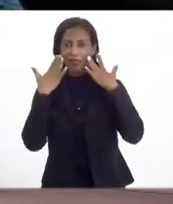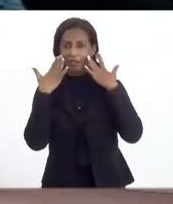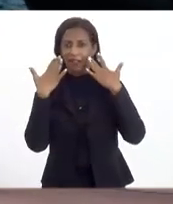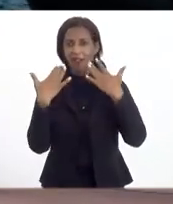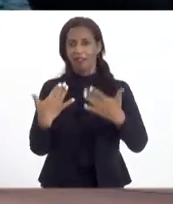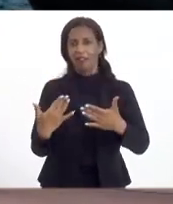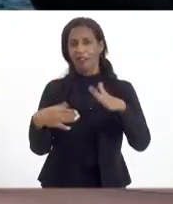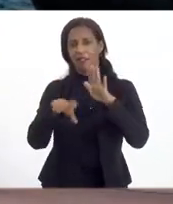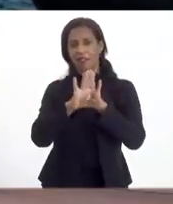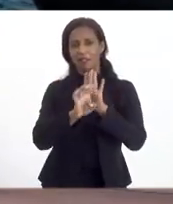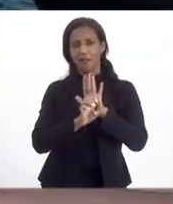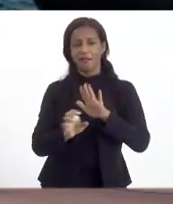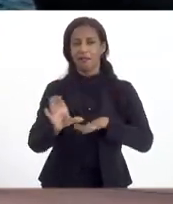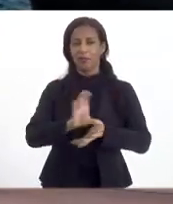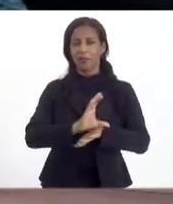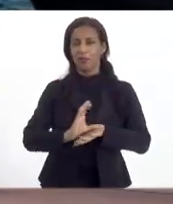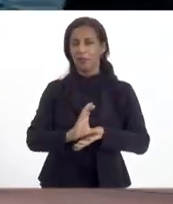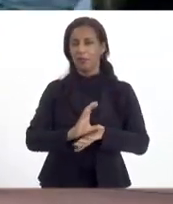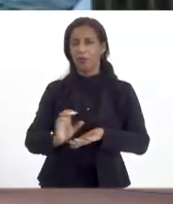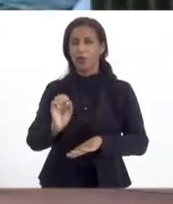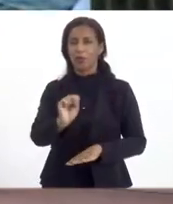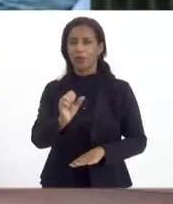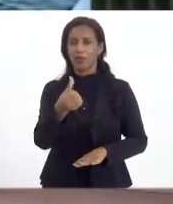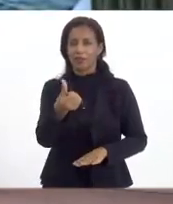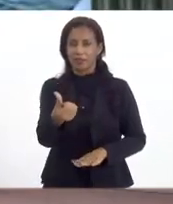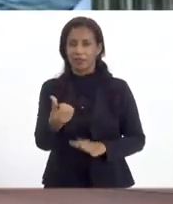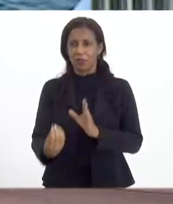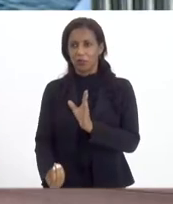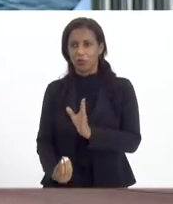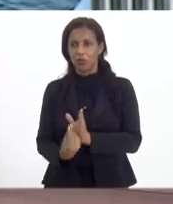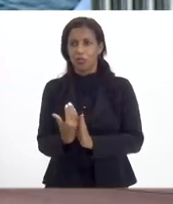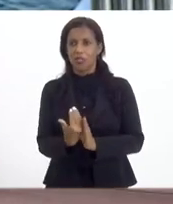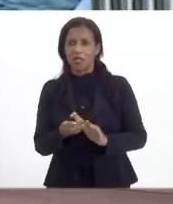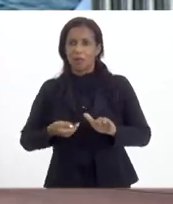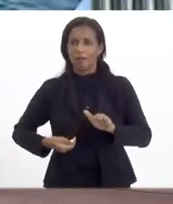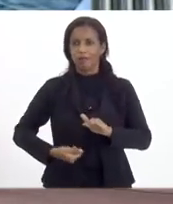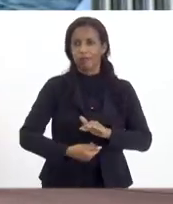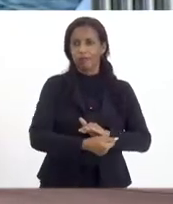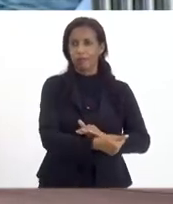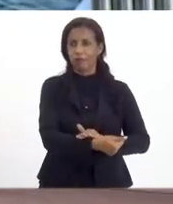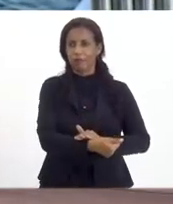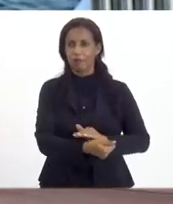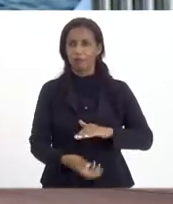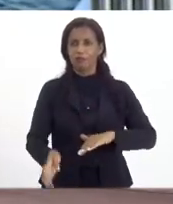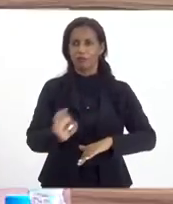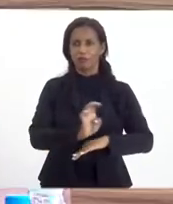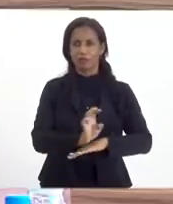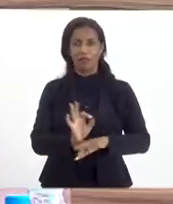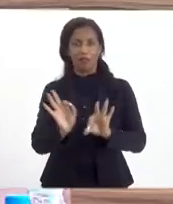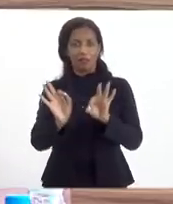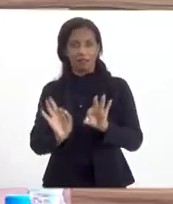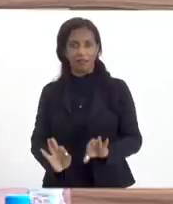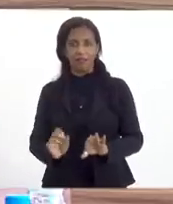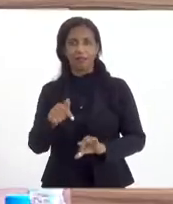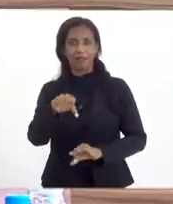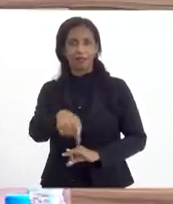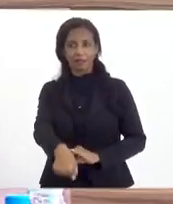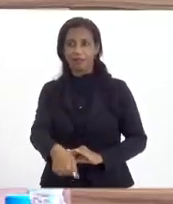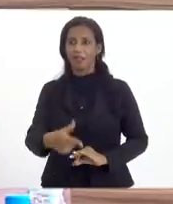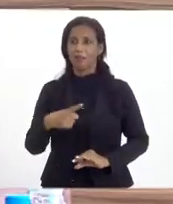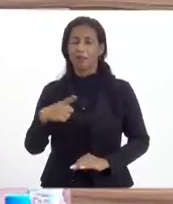na emenda constitucional 86, que cria o Fundo Soberano, que a gente está exatamente aqui para